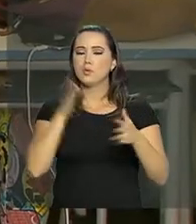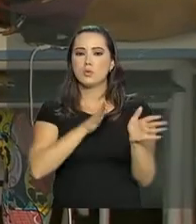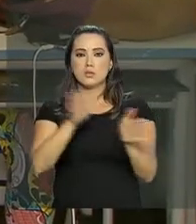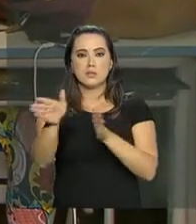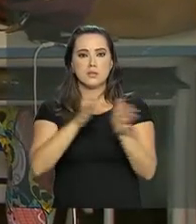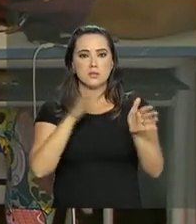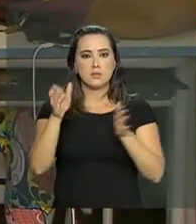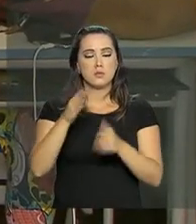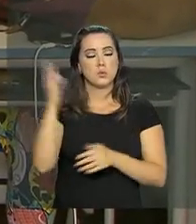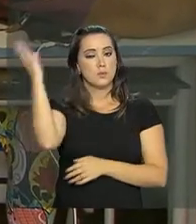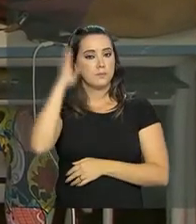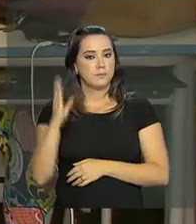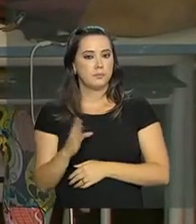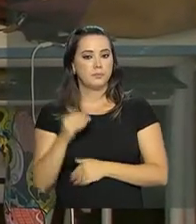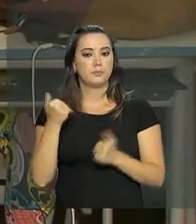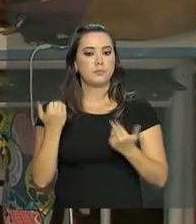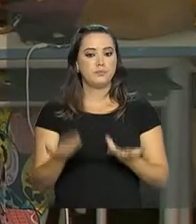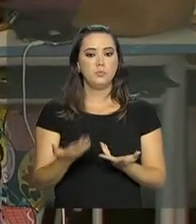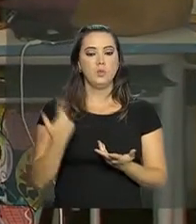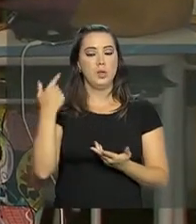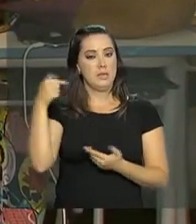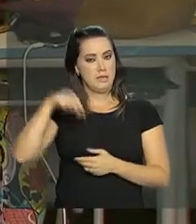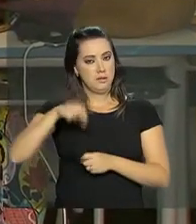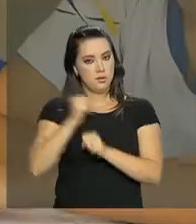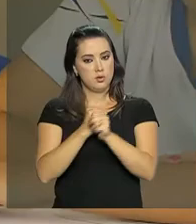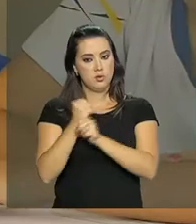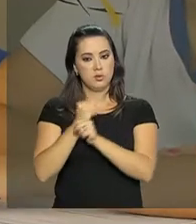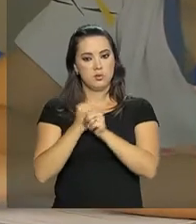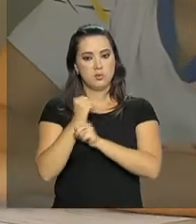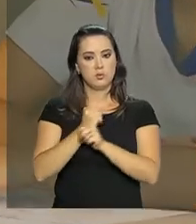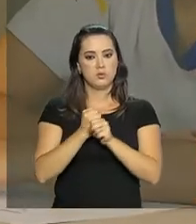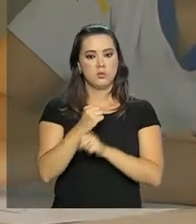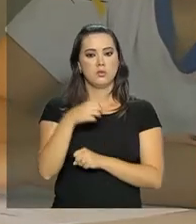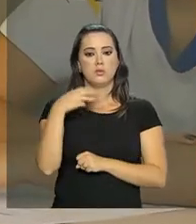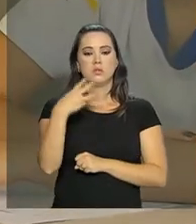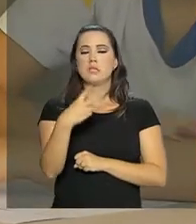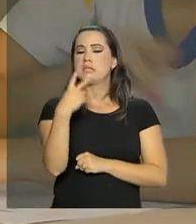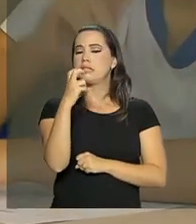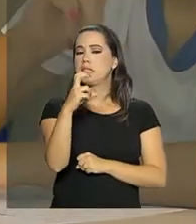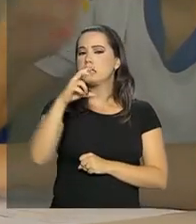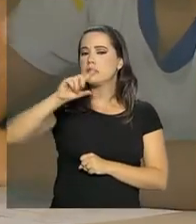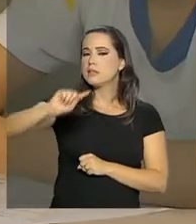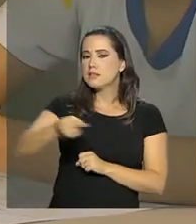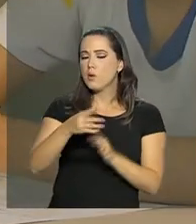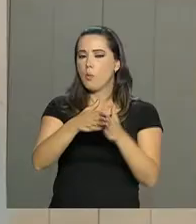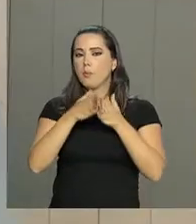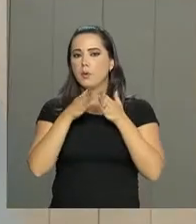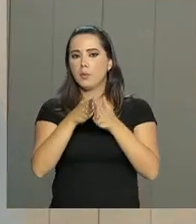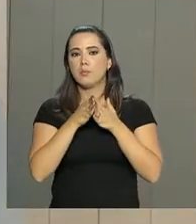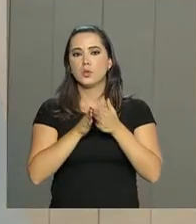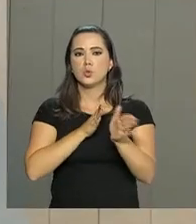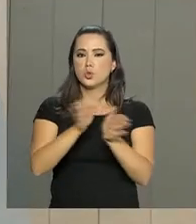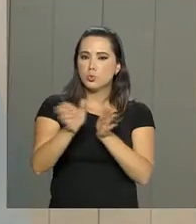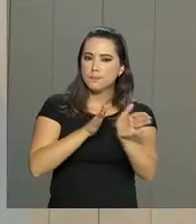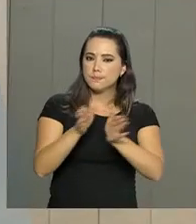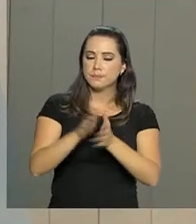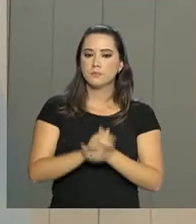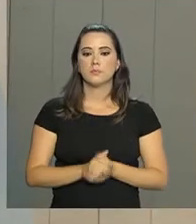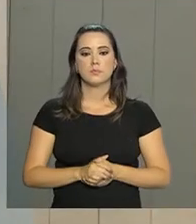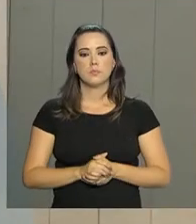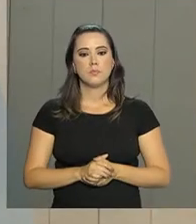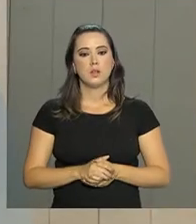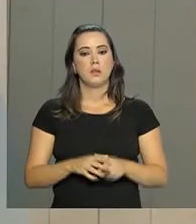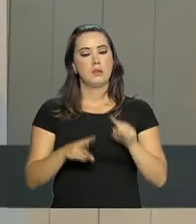acessibilidade do país. E na edição deste ano, foram 35 mil solicitações. Nós temos três tipos